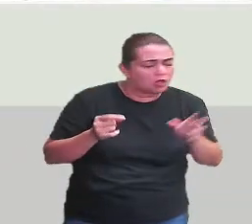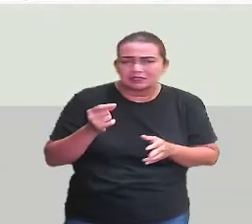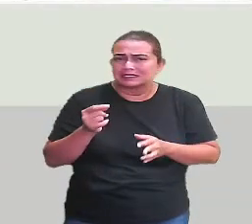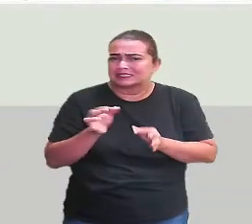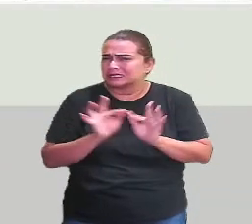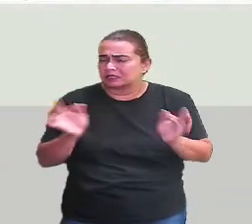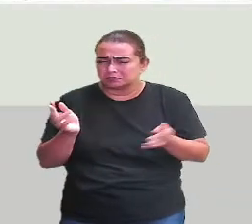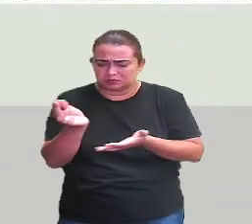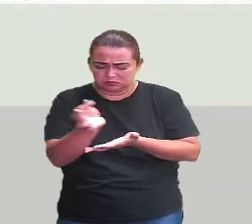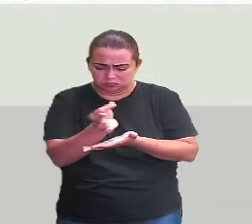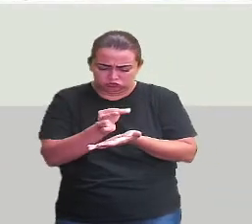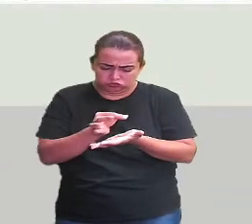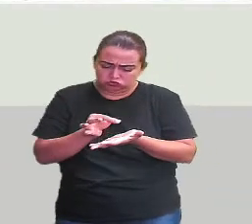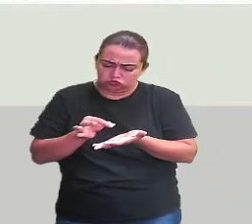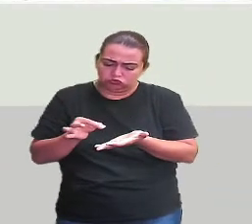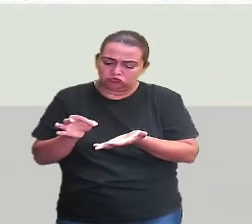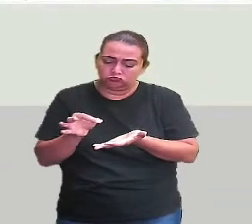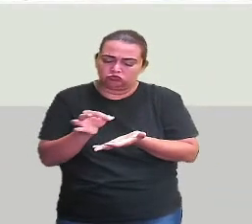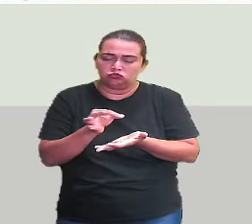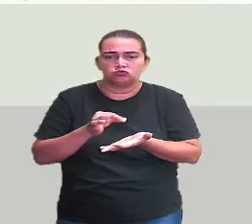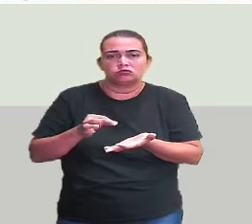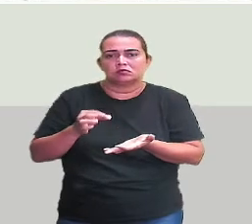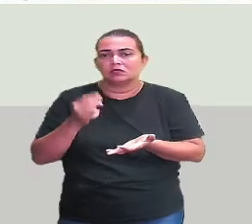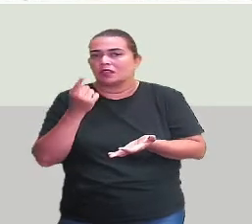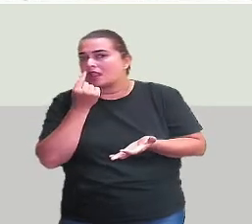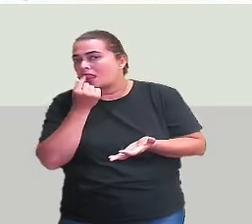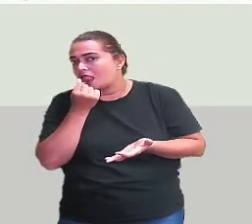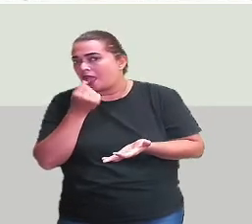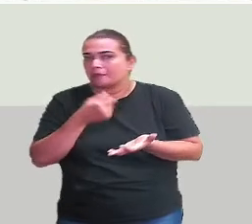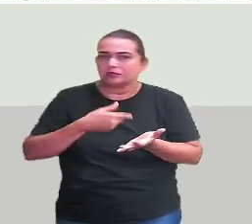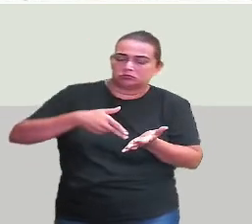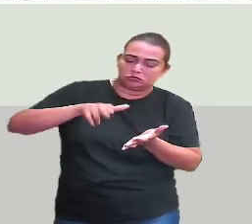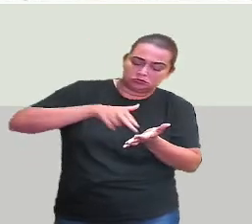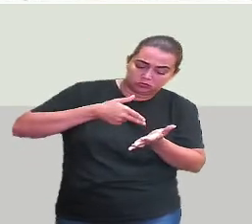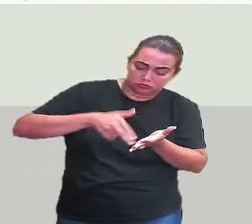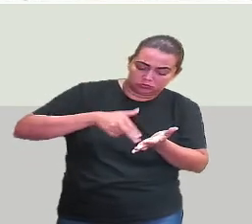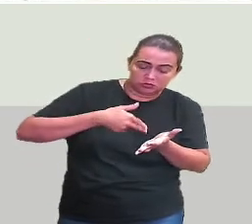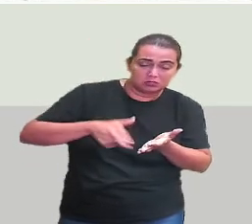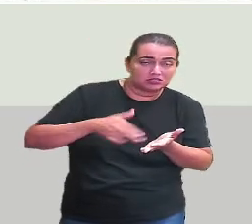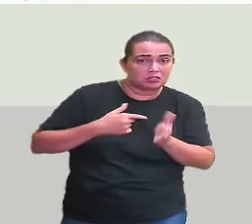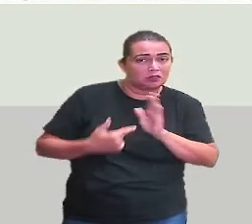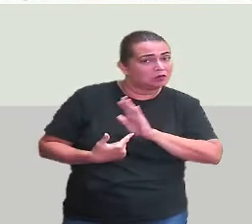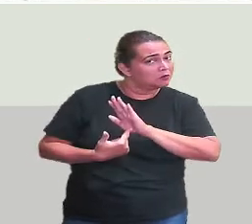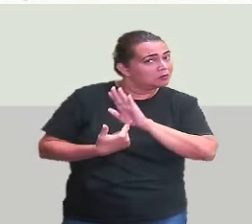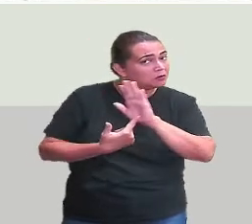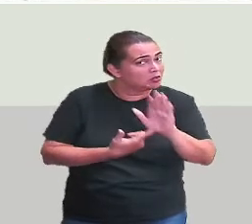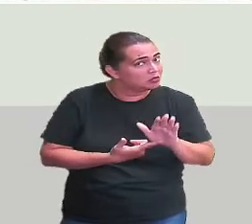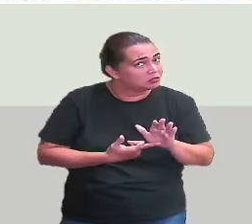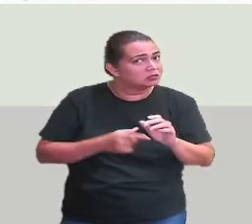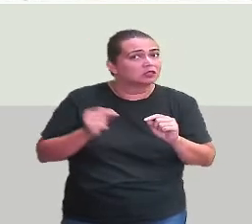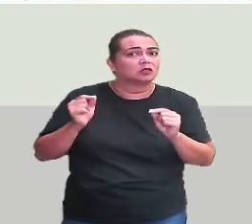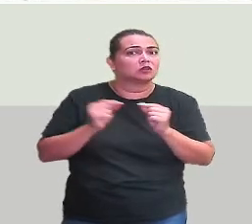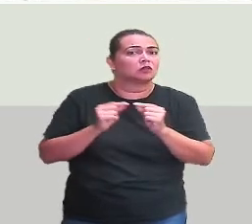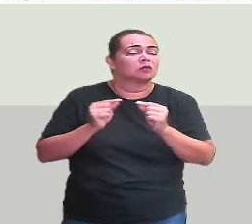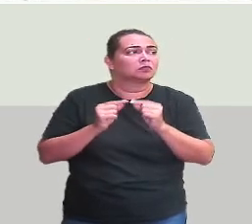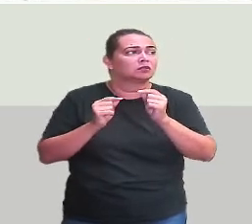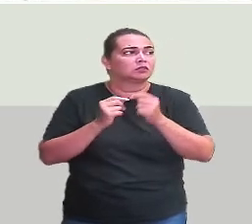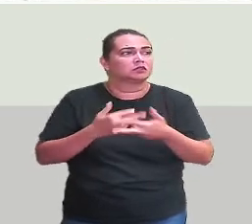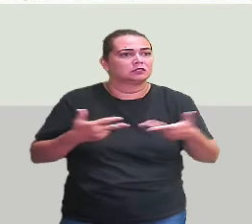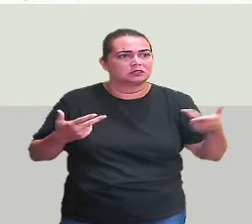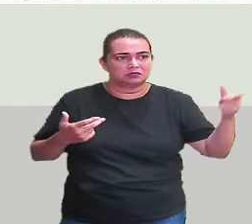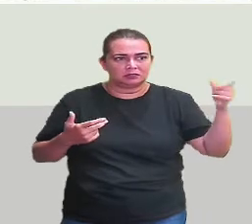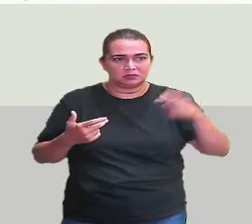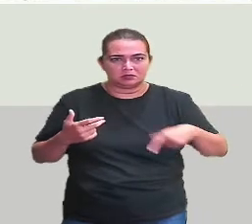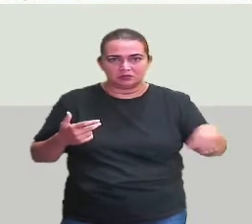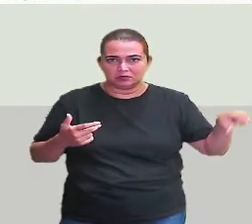simples, de lápis ou de pincel. De modo que mostre o essencial do modelo ou esboço. Ele